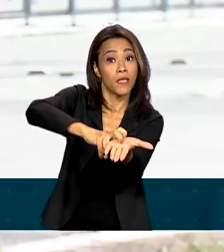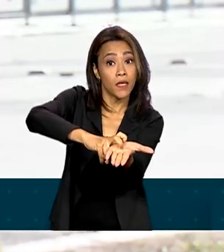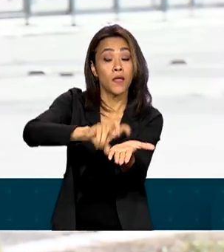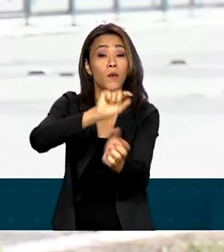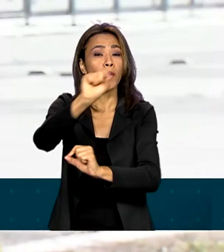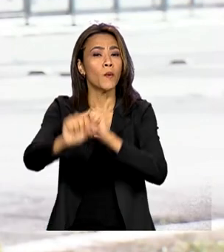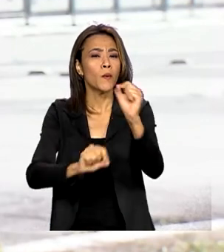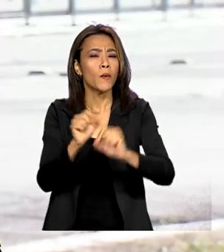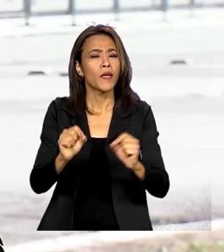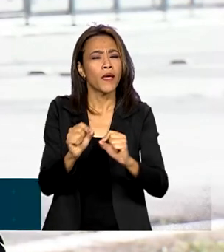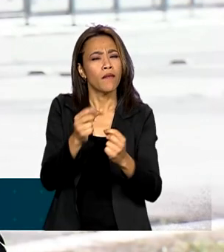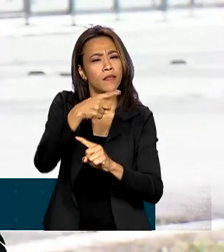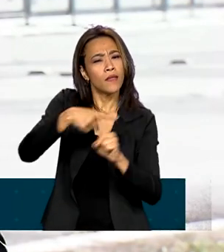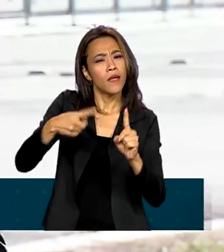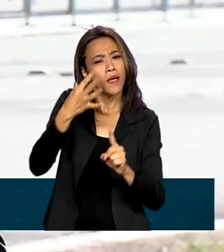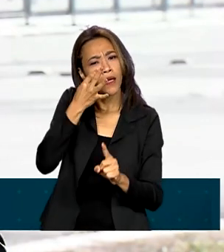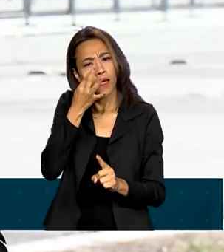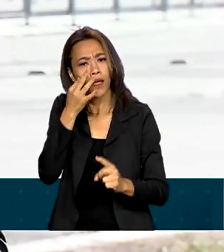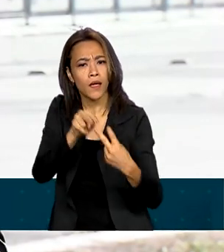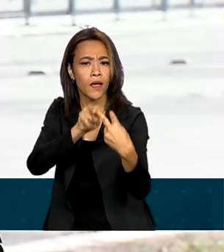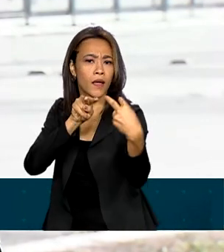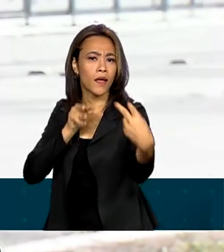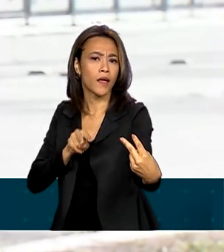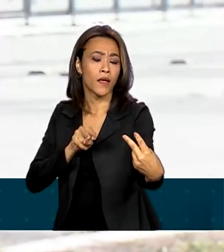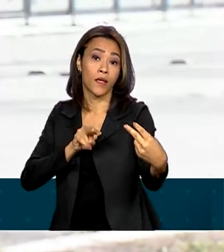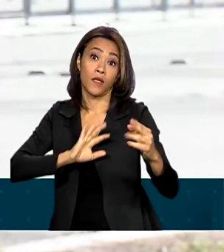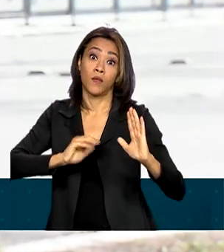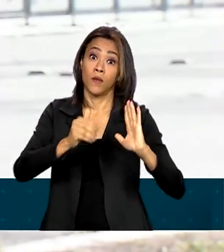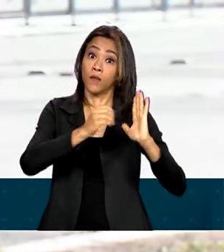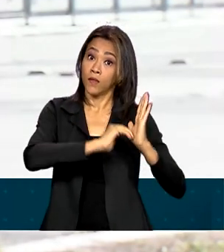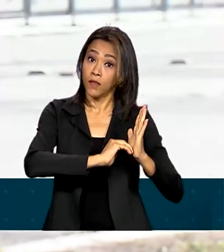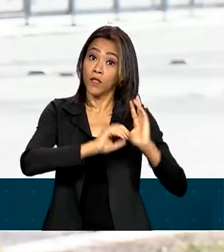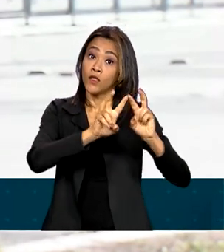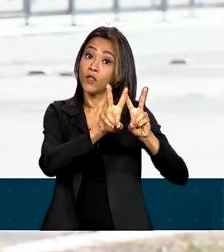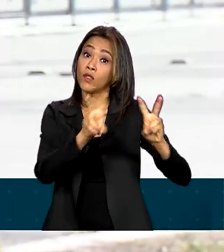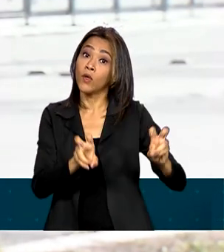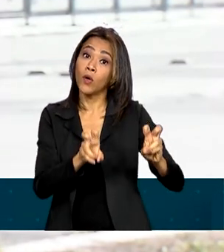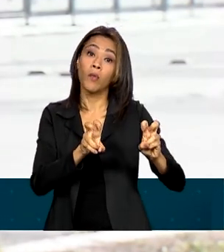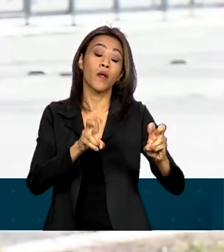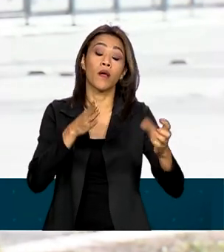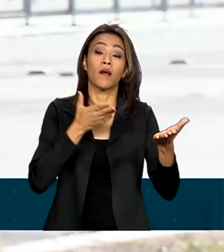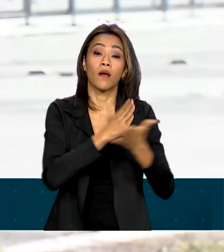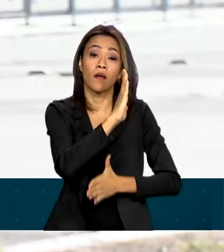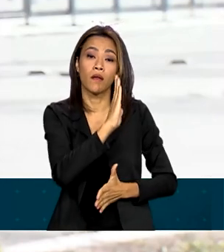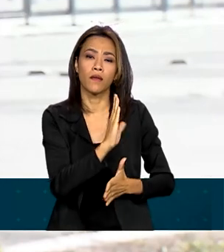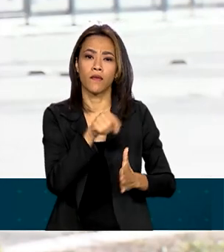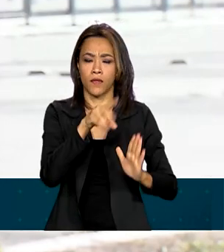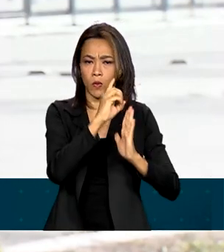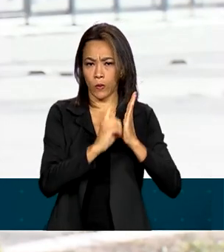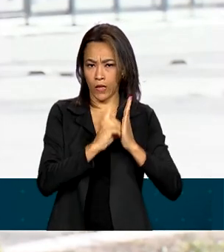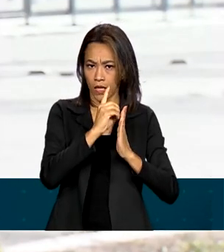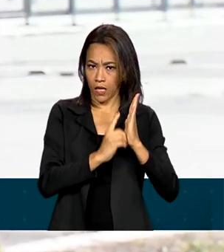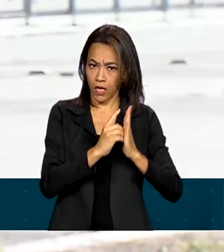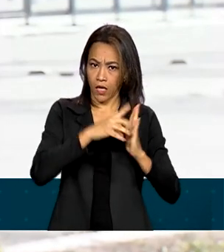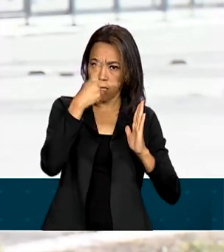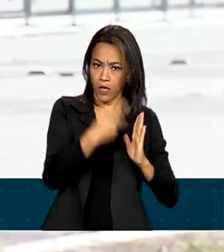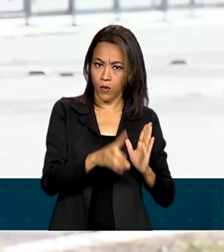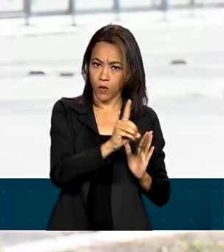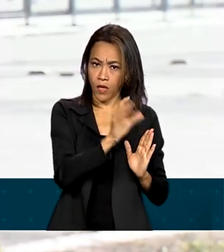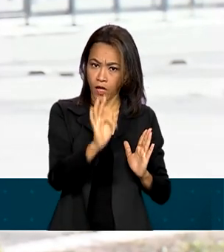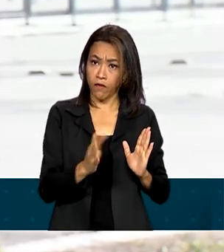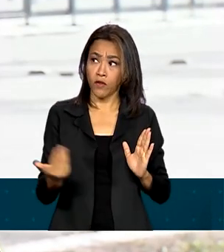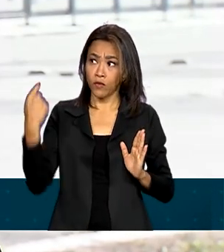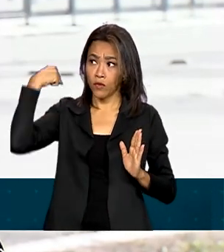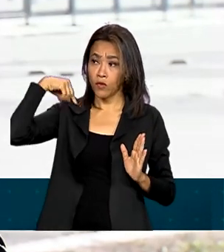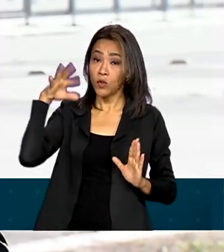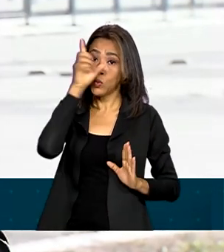semipresencial do Senado Federal para deliberar sobre o decreto de intervenção federal aqui no Distrito Federal. O decreto foi assinado no